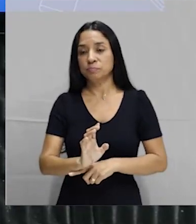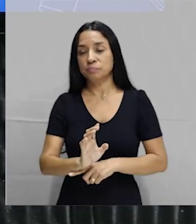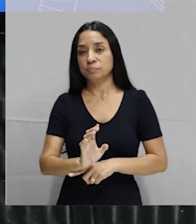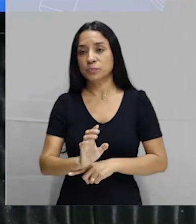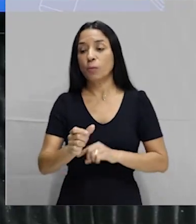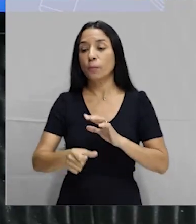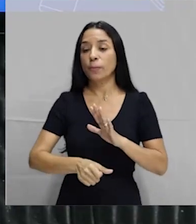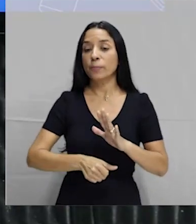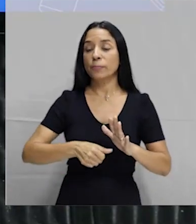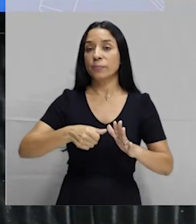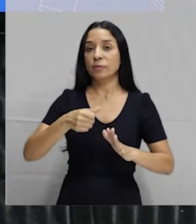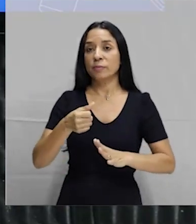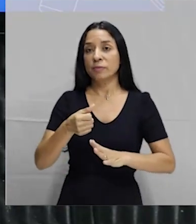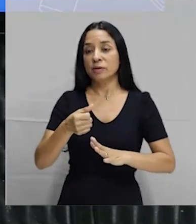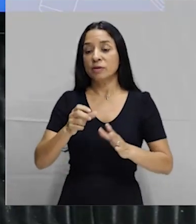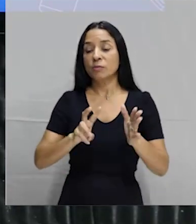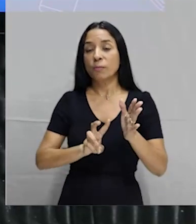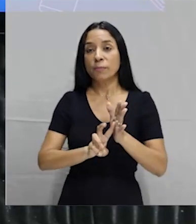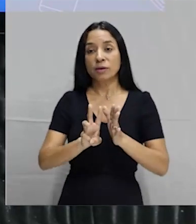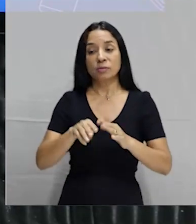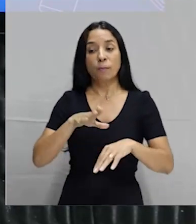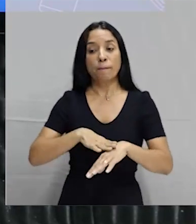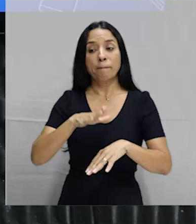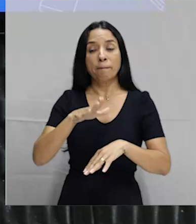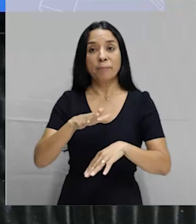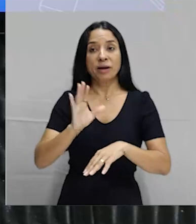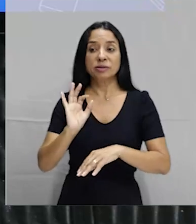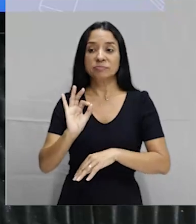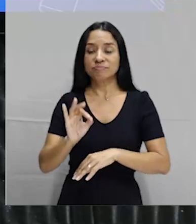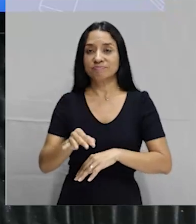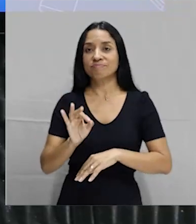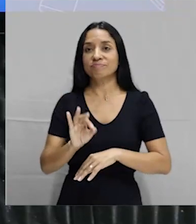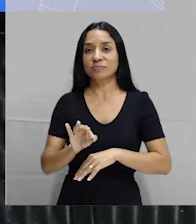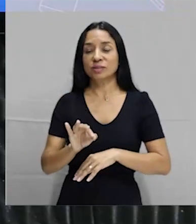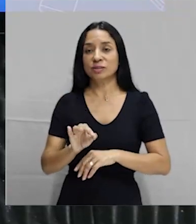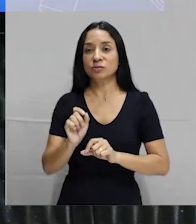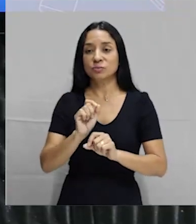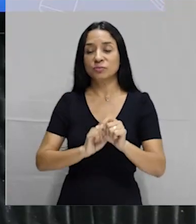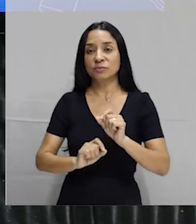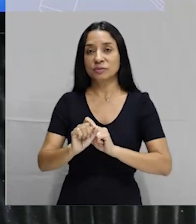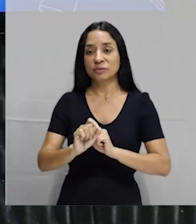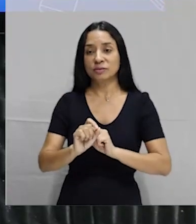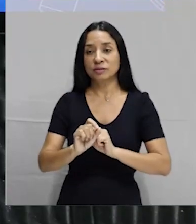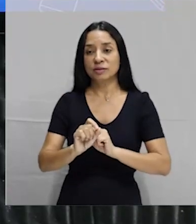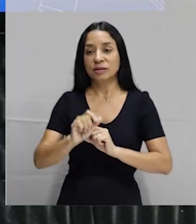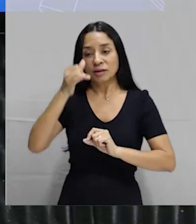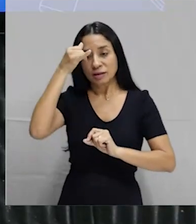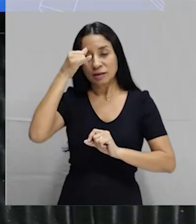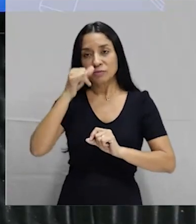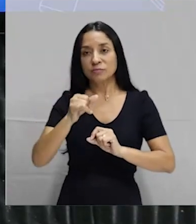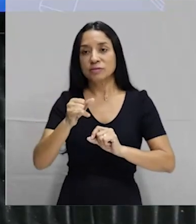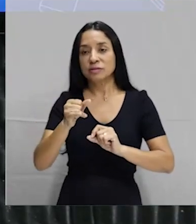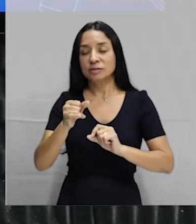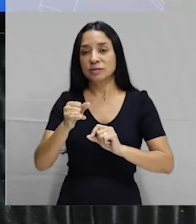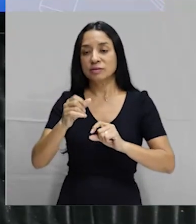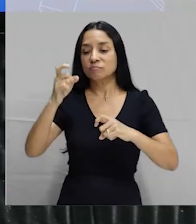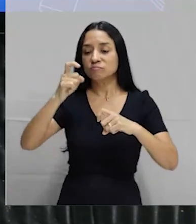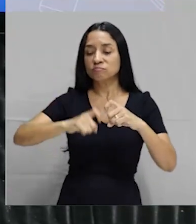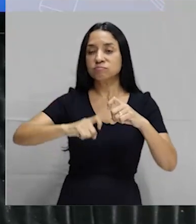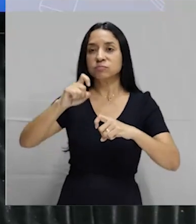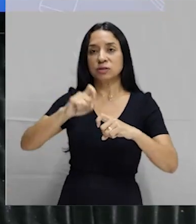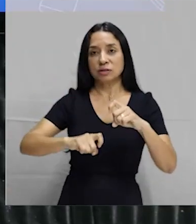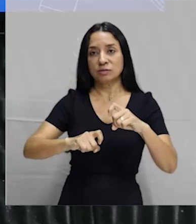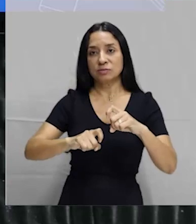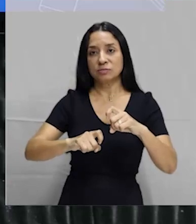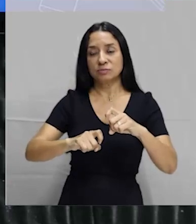O primeiro método mais eficaz é a abstinência. É evitar relações sexuais. Lógico que eu